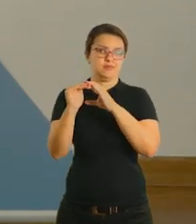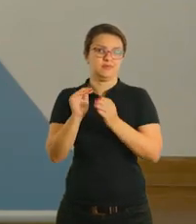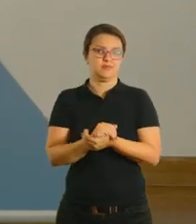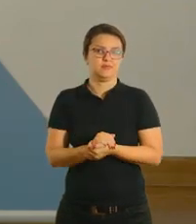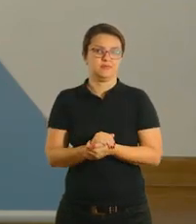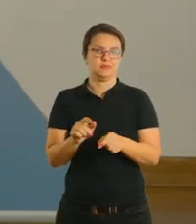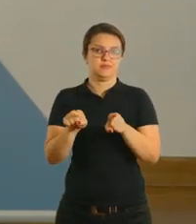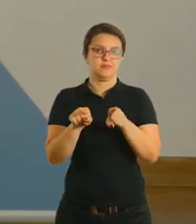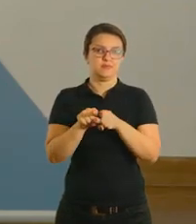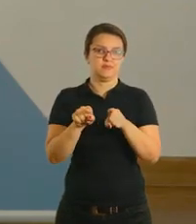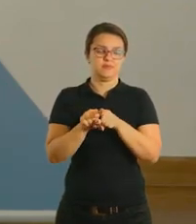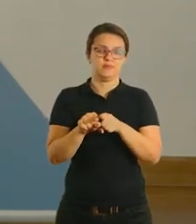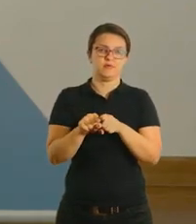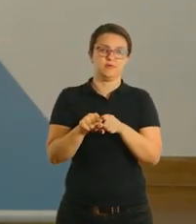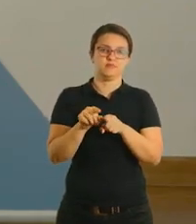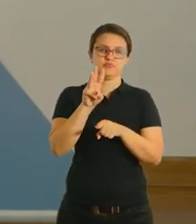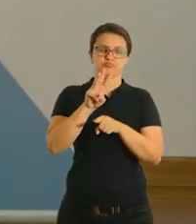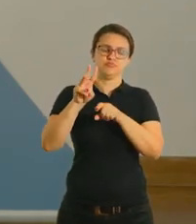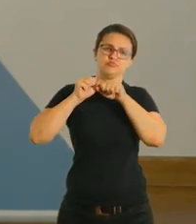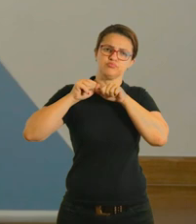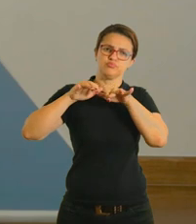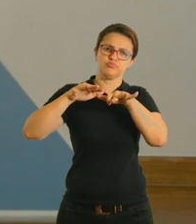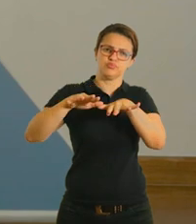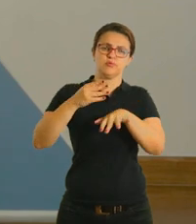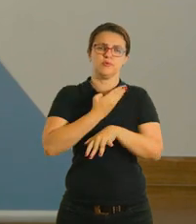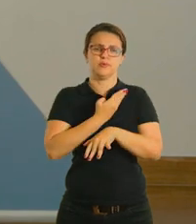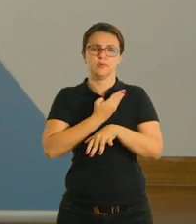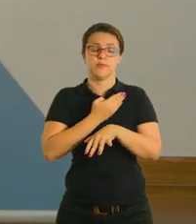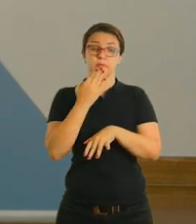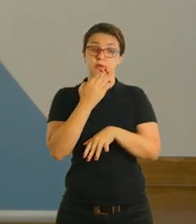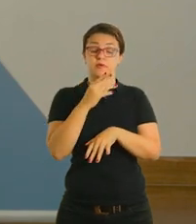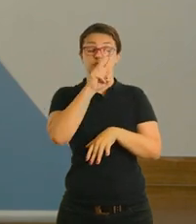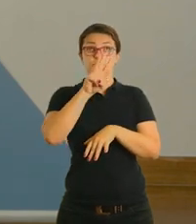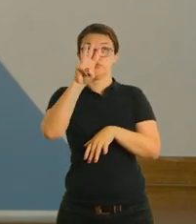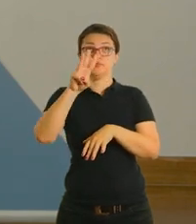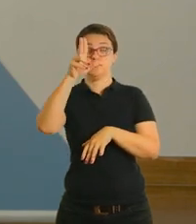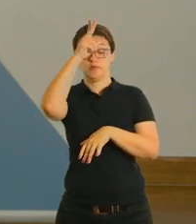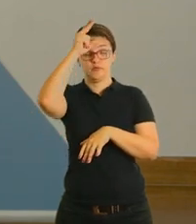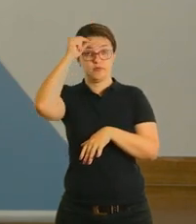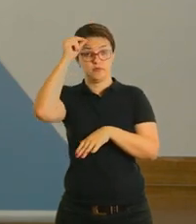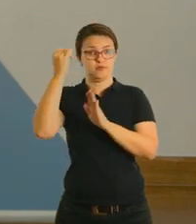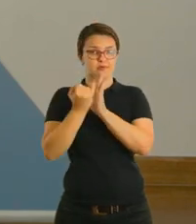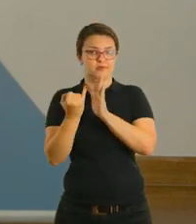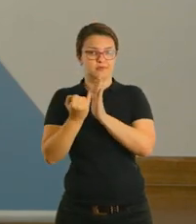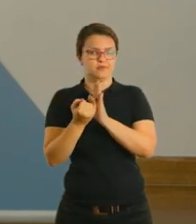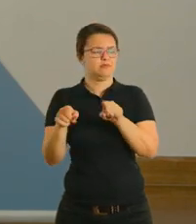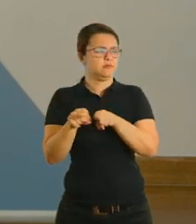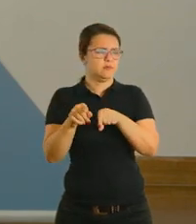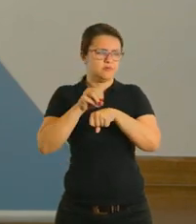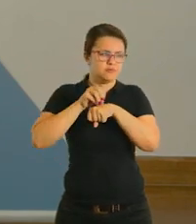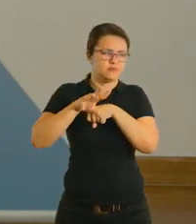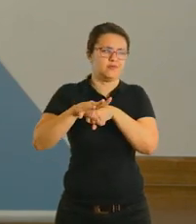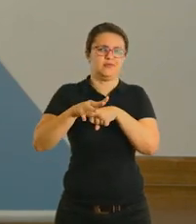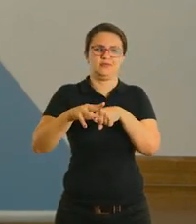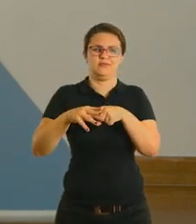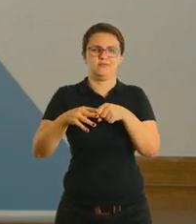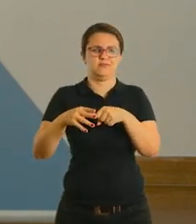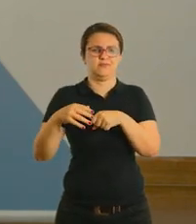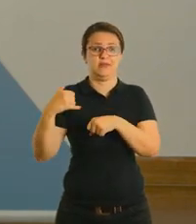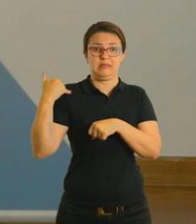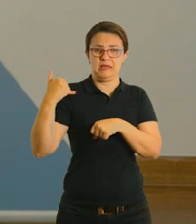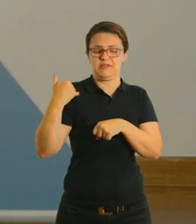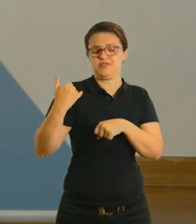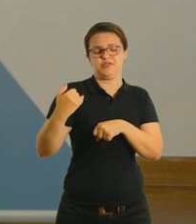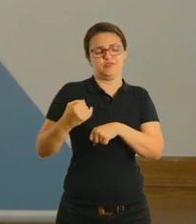fotografa e manda para a sua professora, tá? Compartilha com os amigos, pede para eles entrarem lá no link da prefeitura, que tem